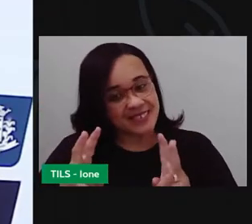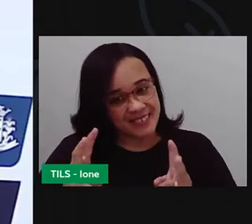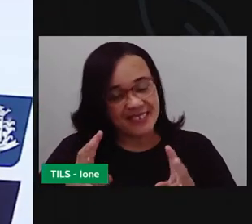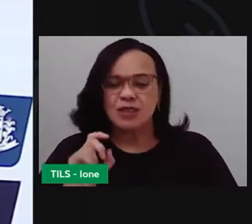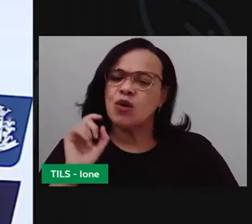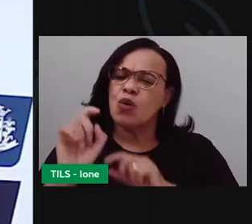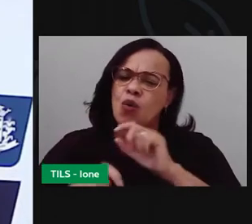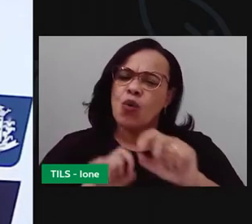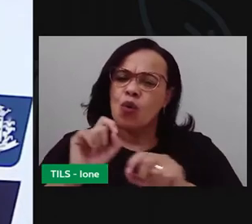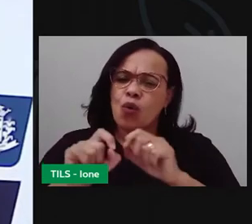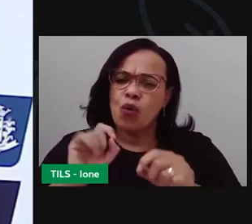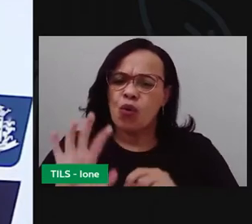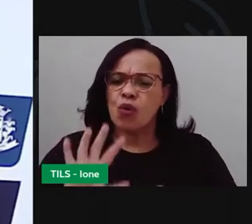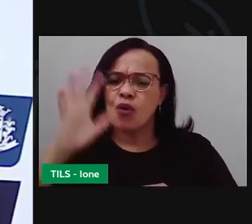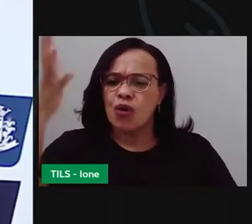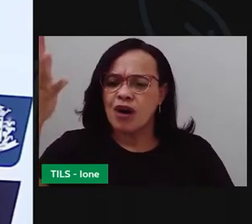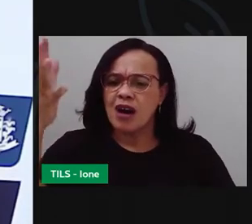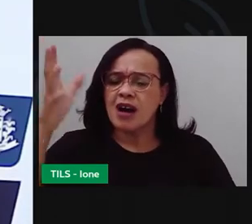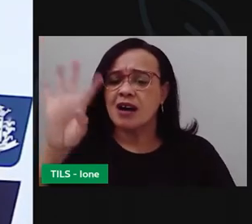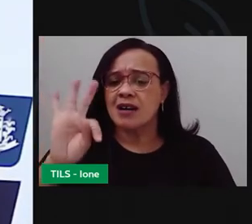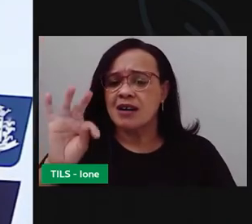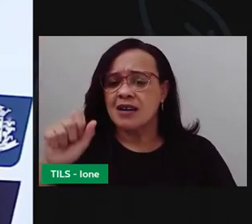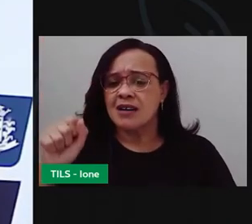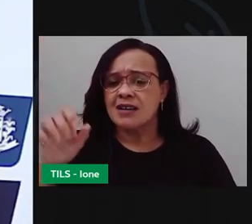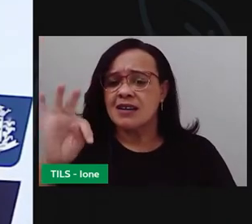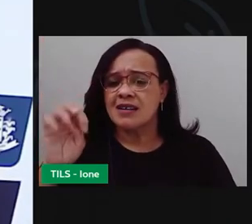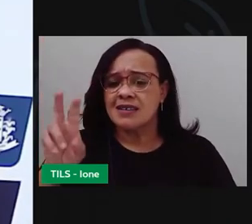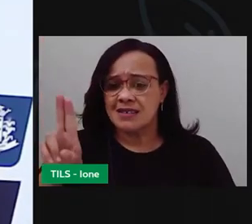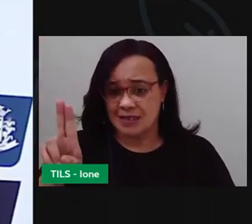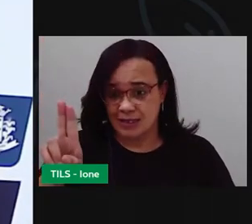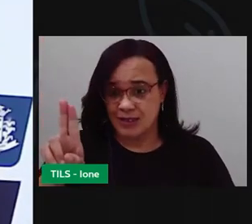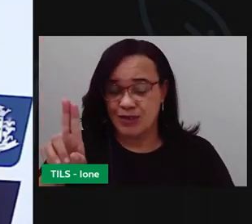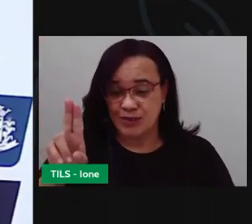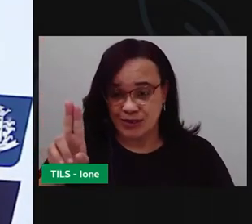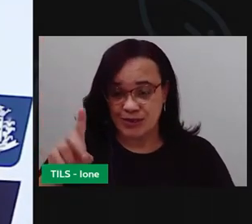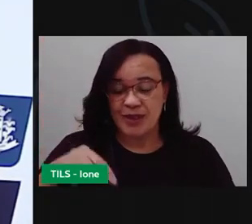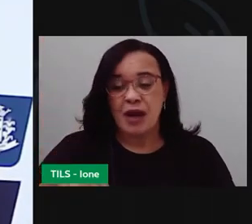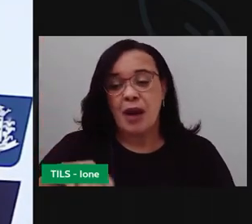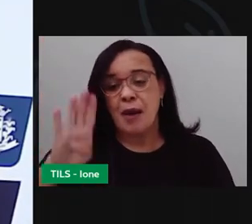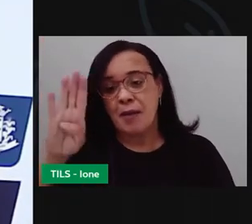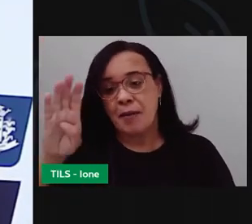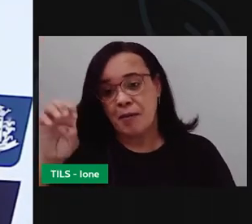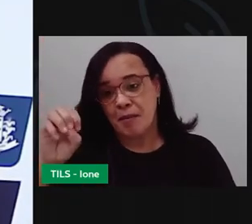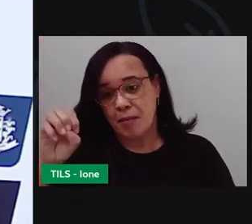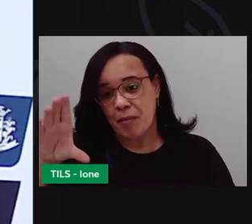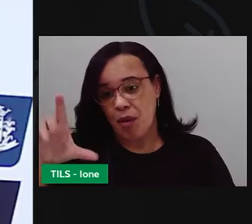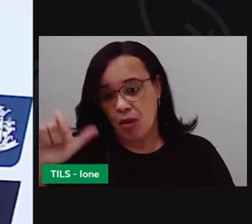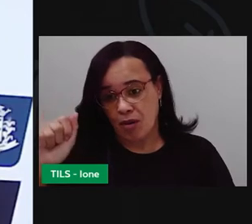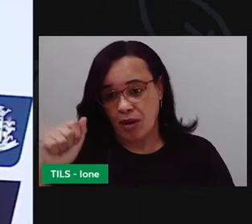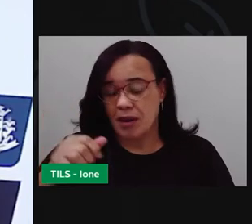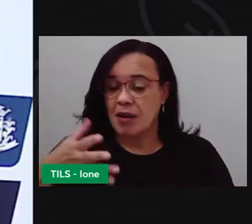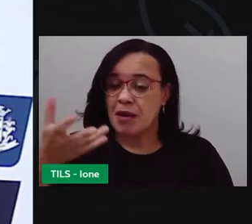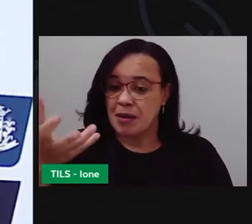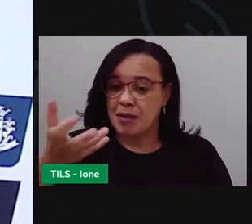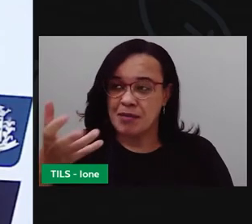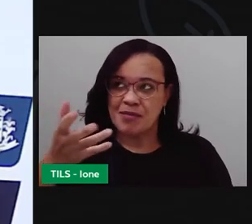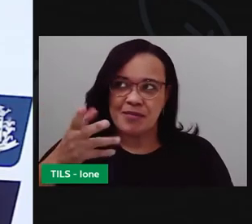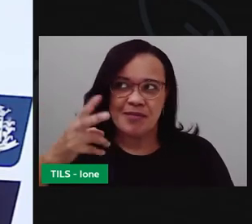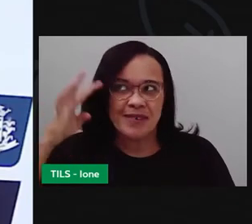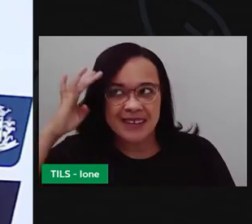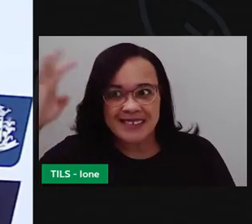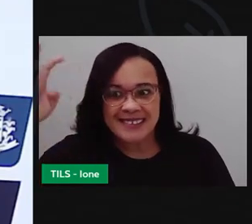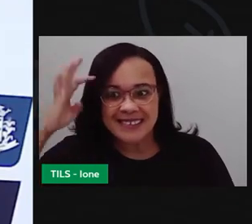que aconteceu com os tatu, que eram tatu-bola, mas sonhava em ser tatu-balão. Então, vem